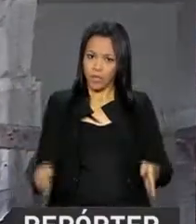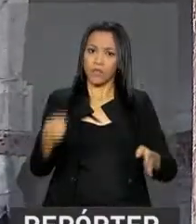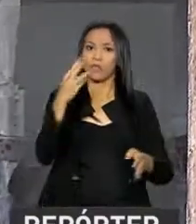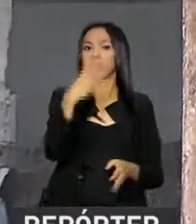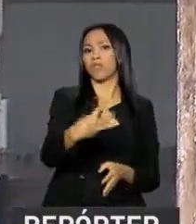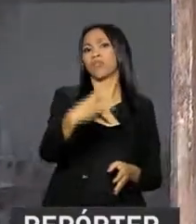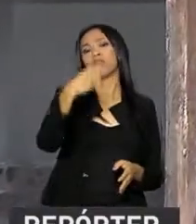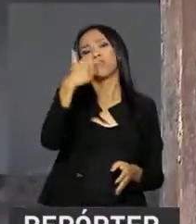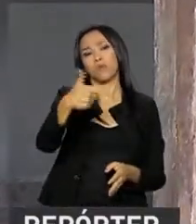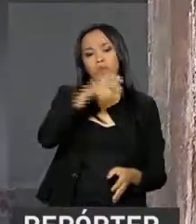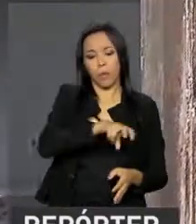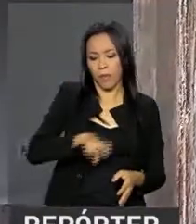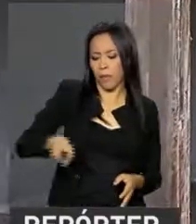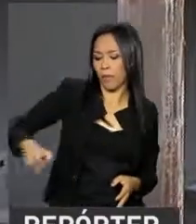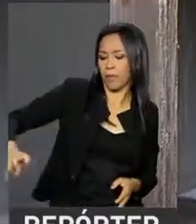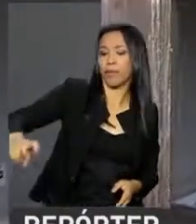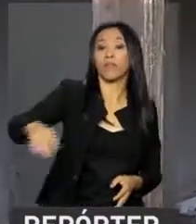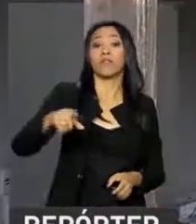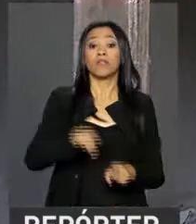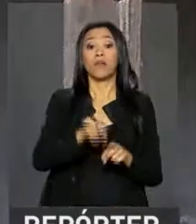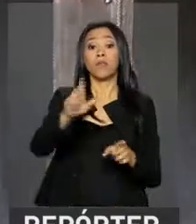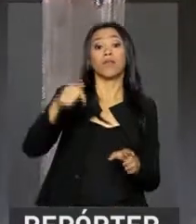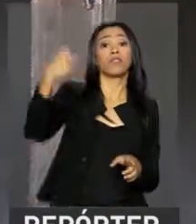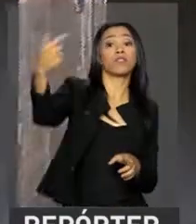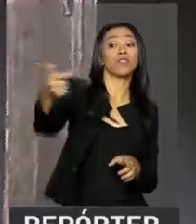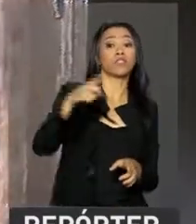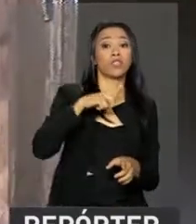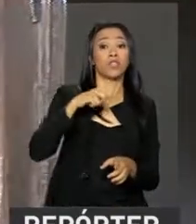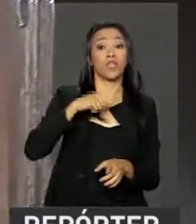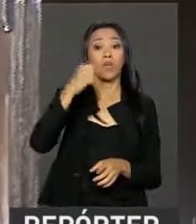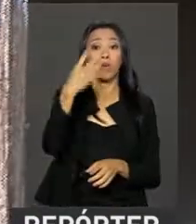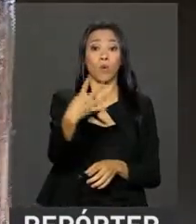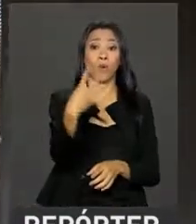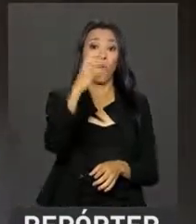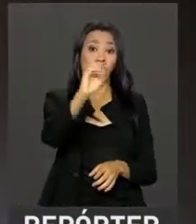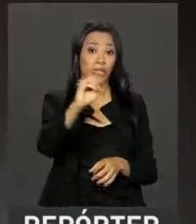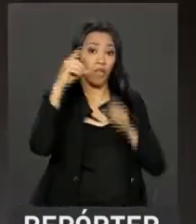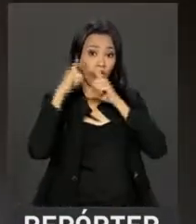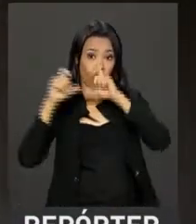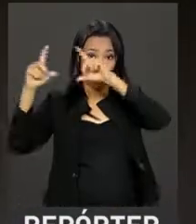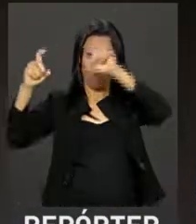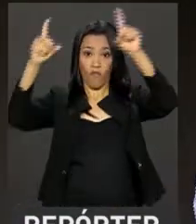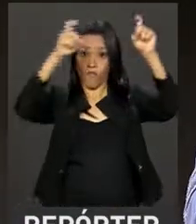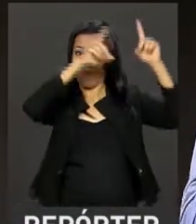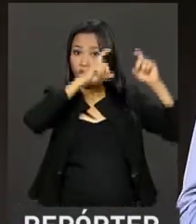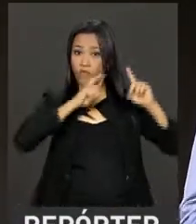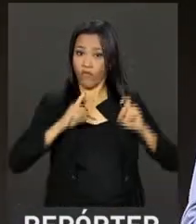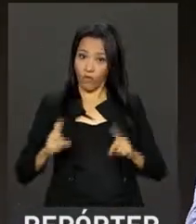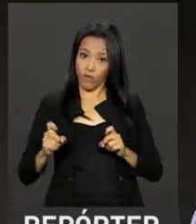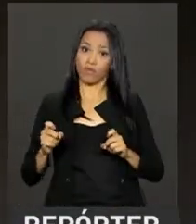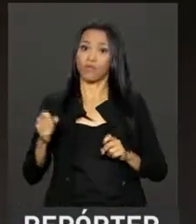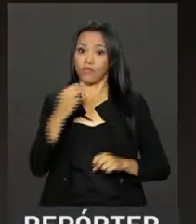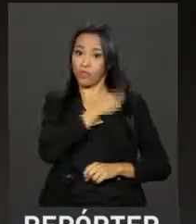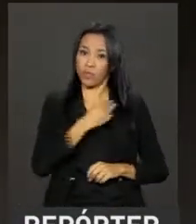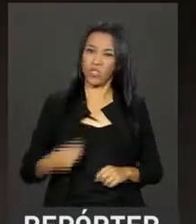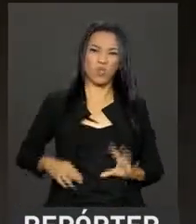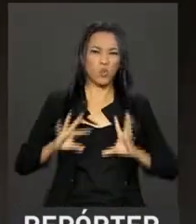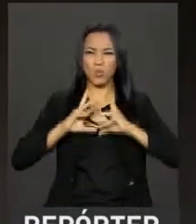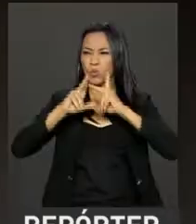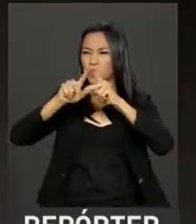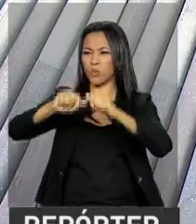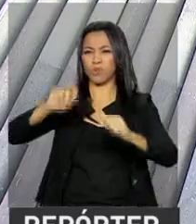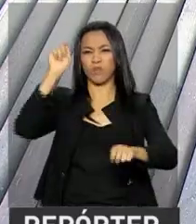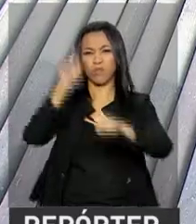lugares. E naquele canto, uma galeria com cerca de 40 fotos de ministros que passaram pela pasta. Tudo foi